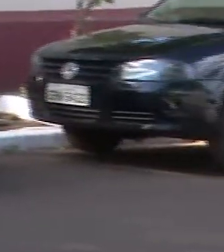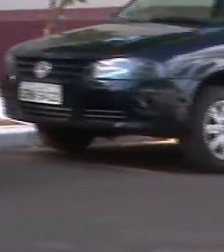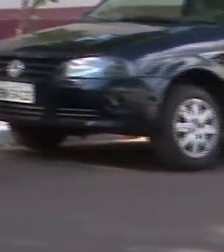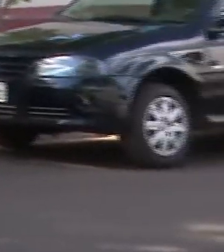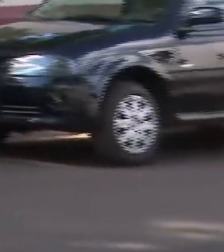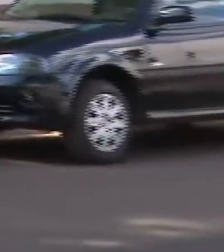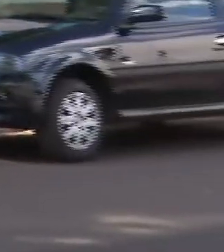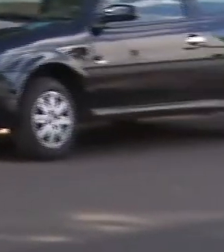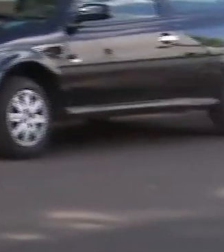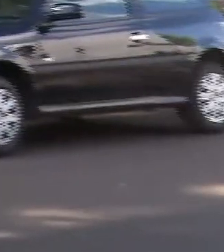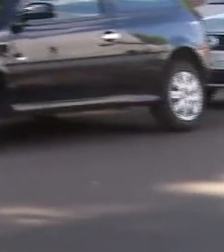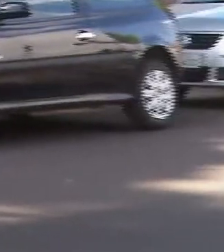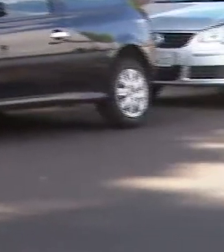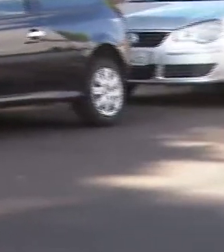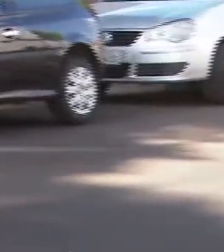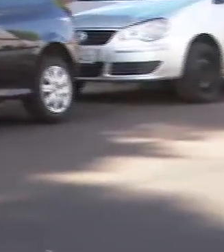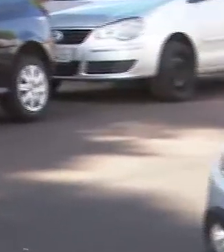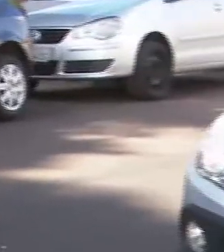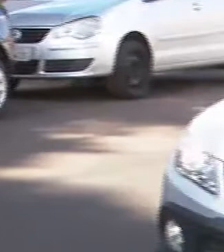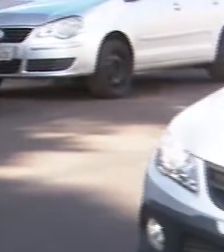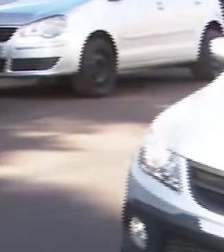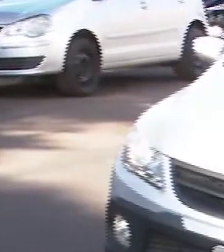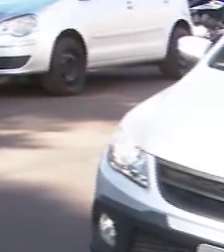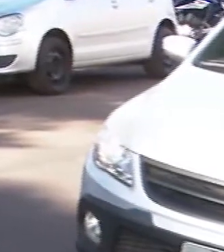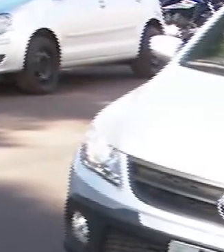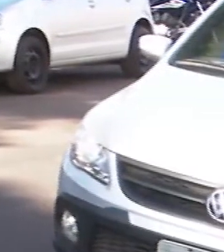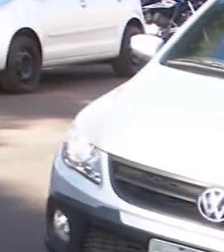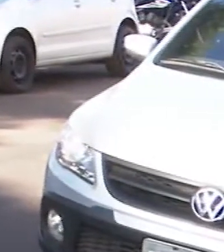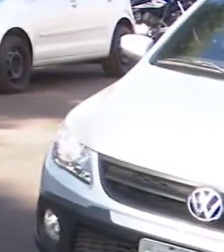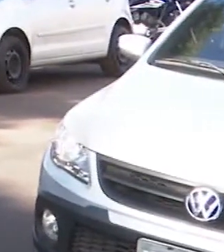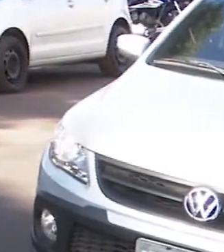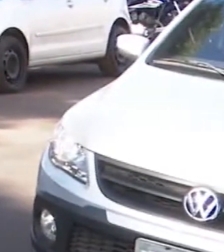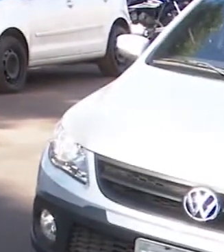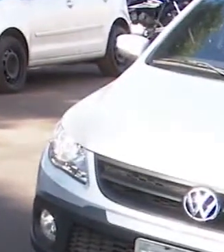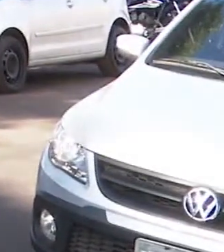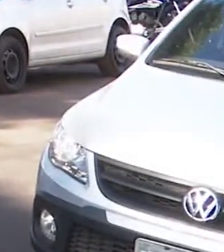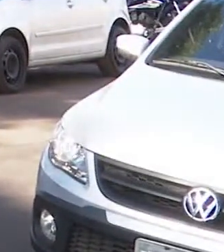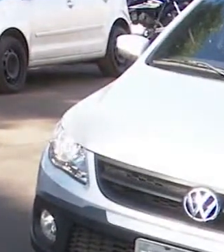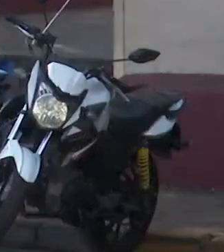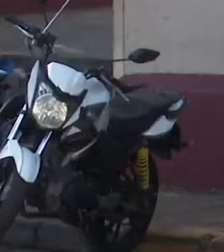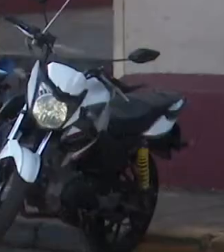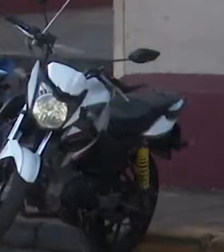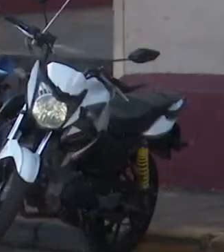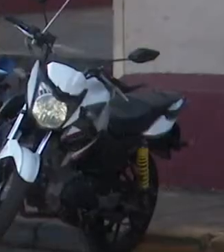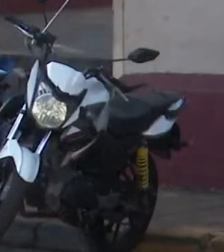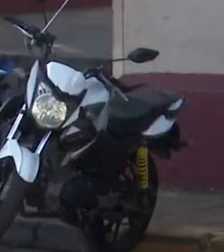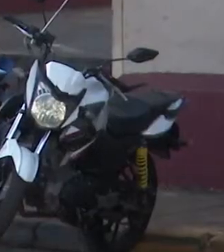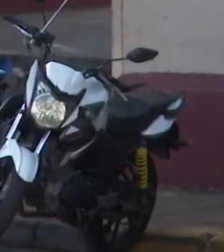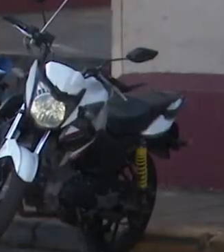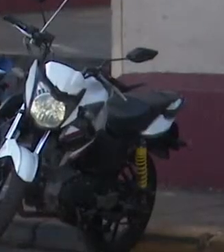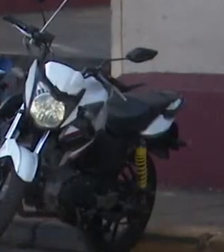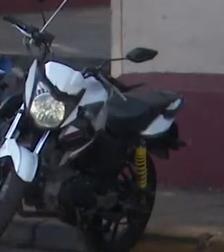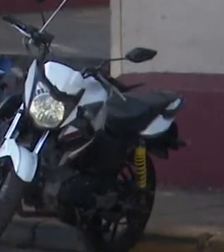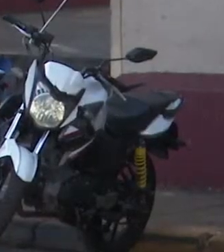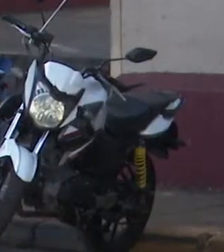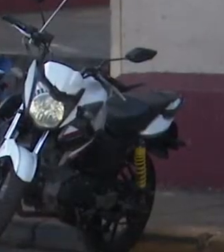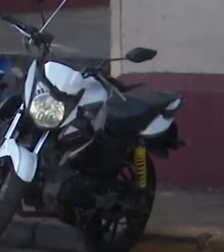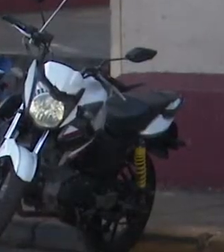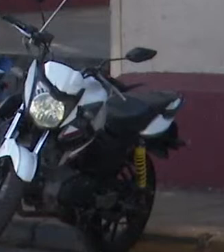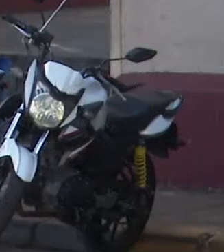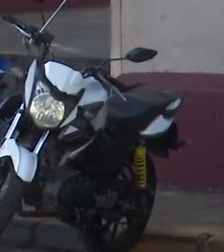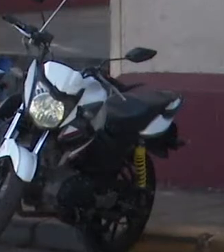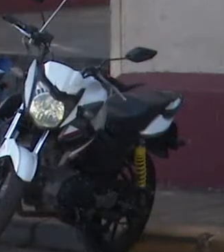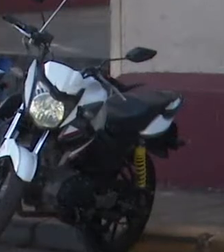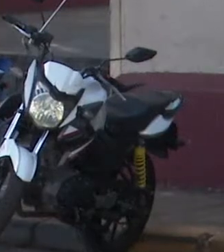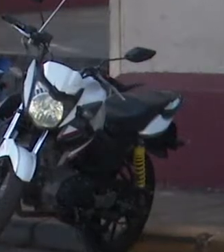da Coronavac. Neste dia, a imunização vai ser realizada na Escola Maria Celina Walter de Assis, das 8 da manhã até